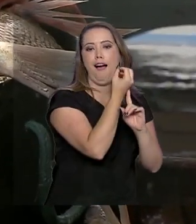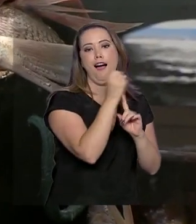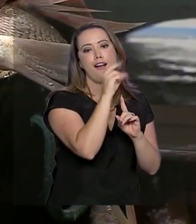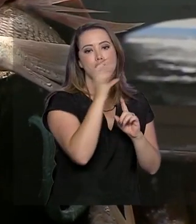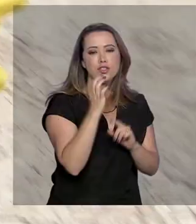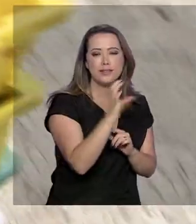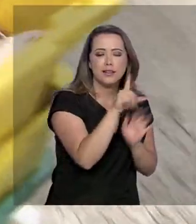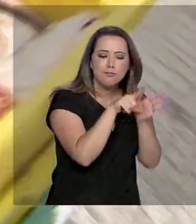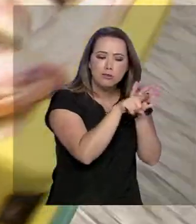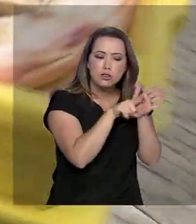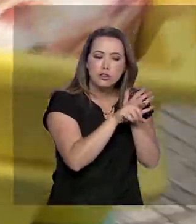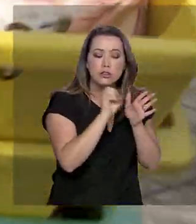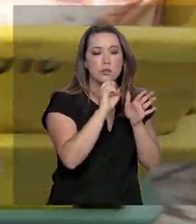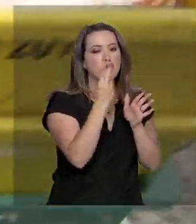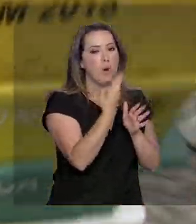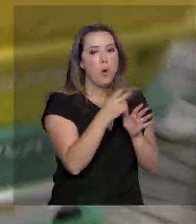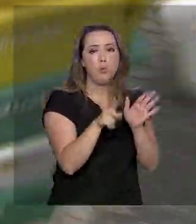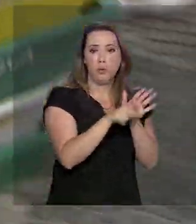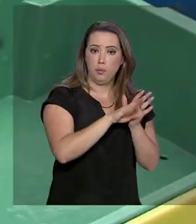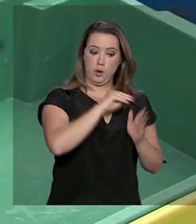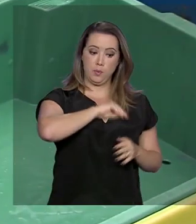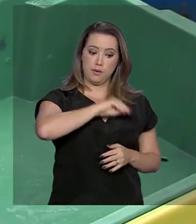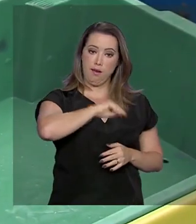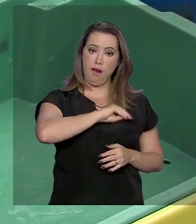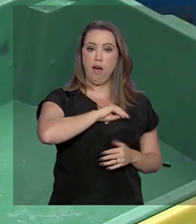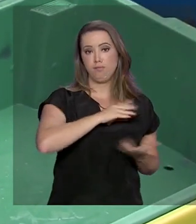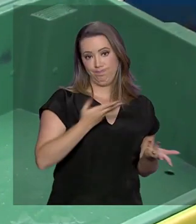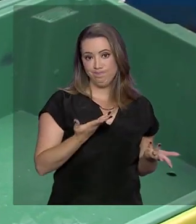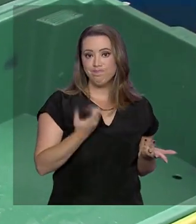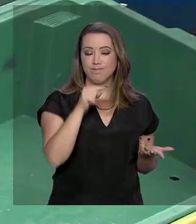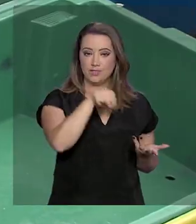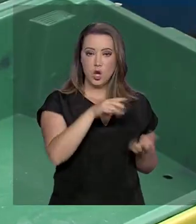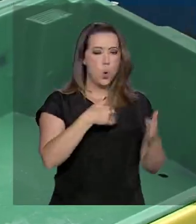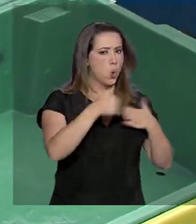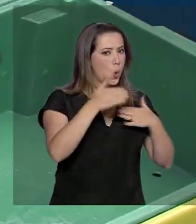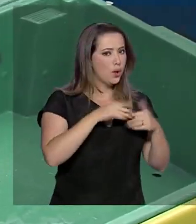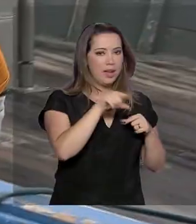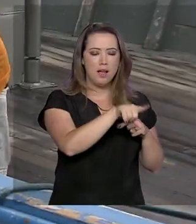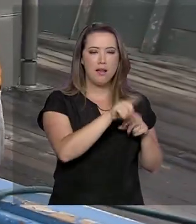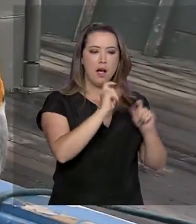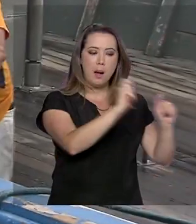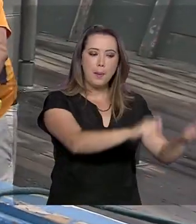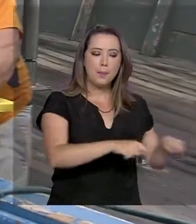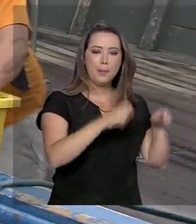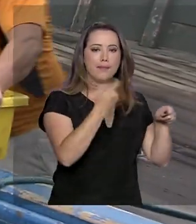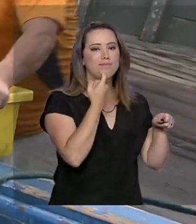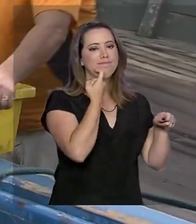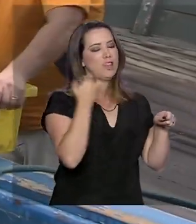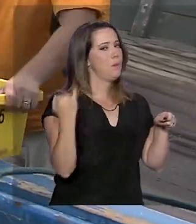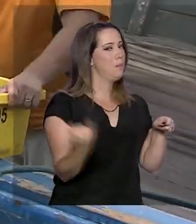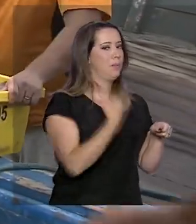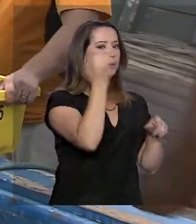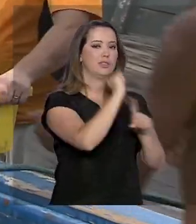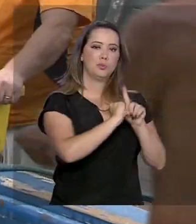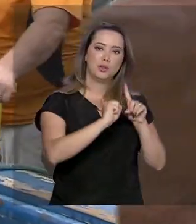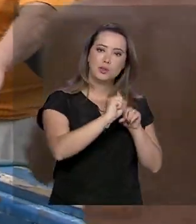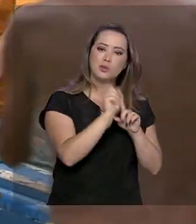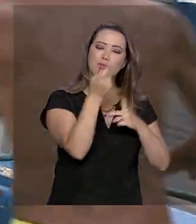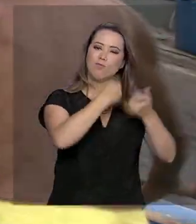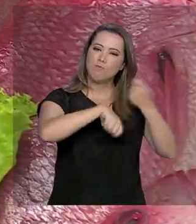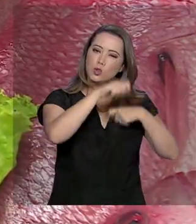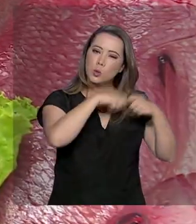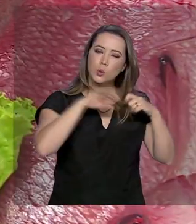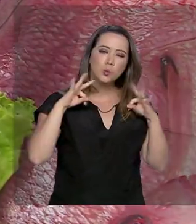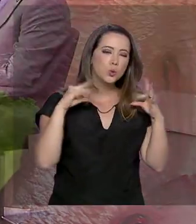científica, amadora ou de subsistência. Seja qual for o tipo, a pesca tem grande importância social e econômica para